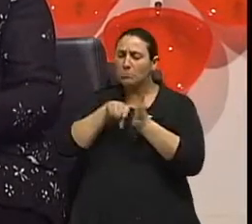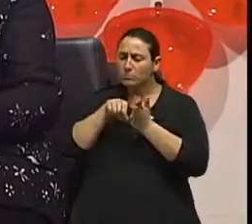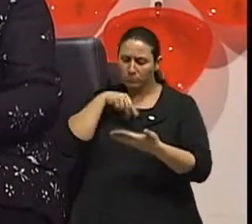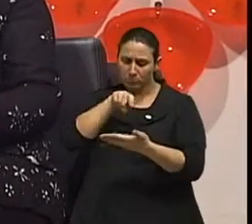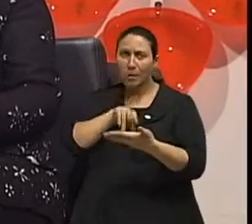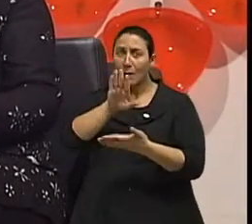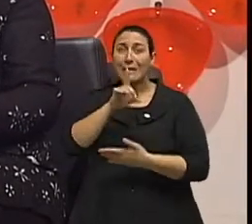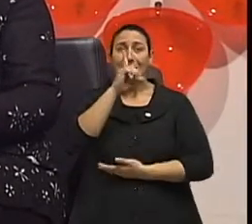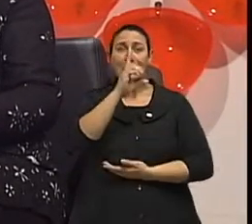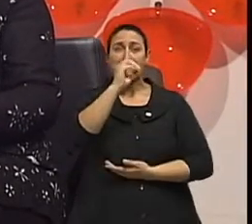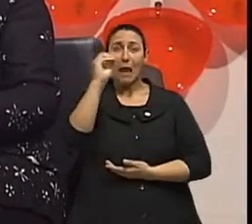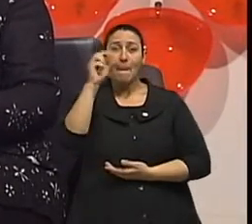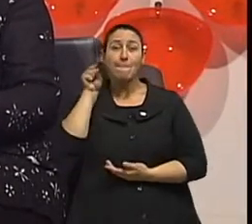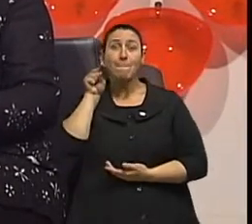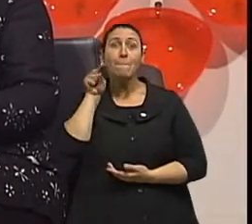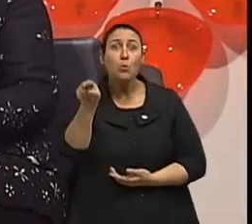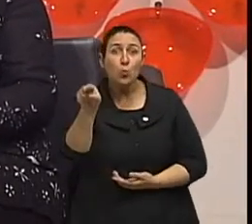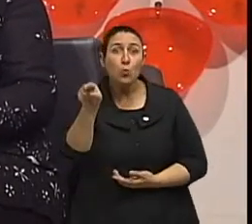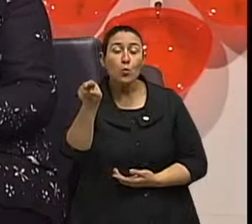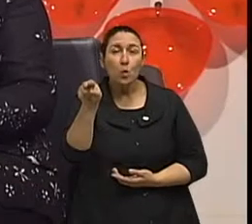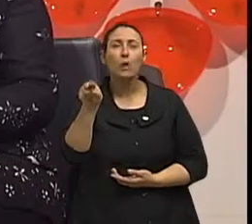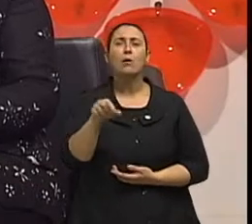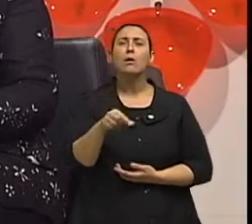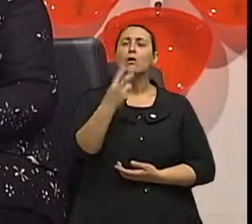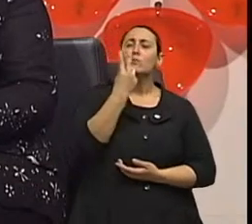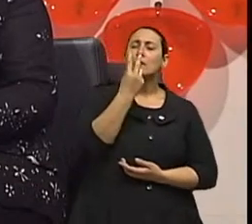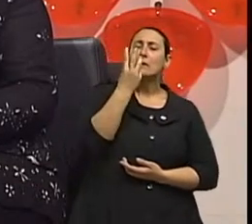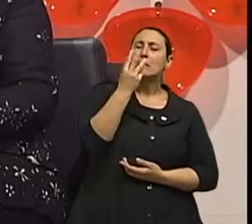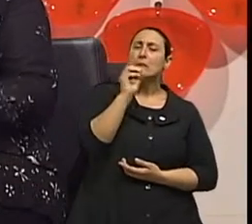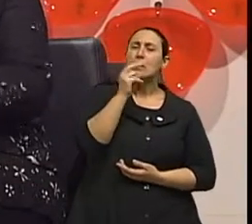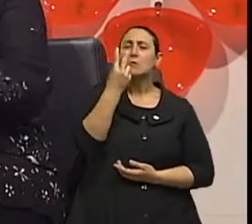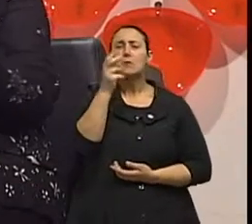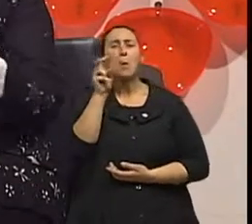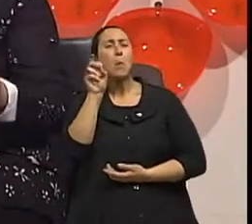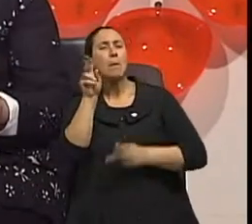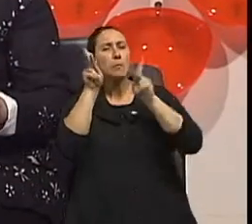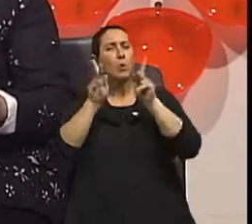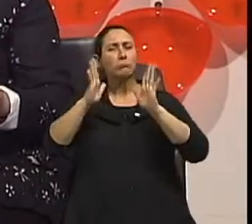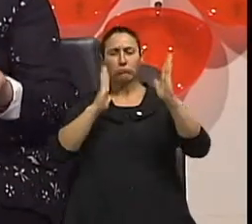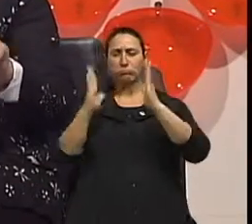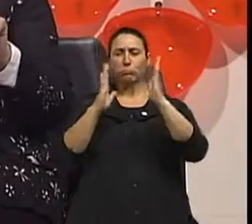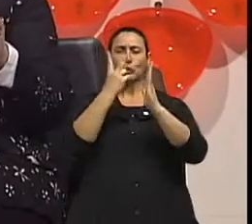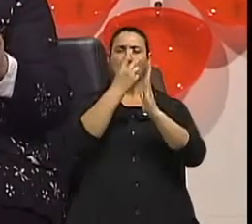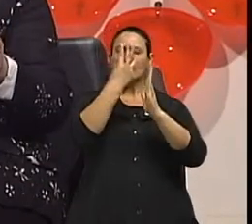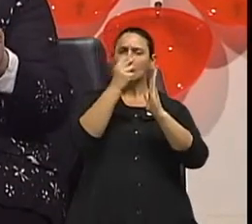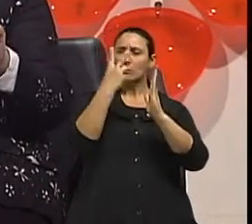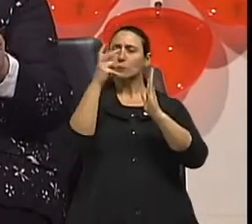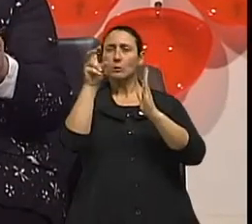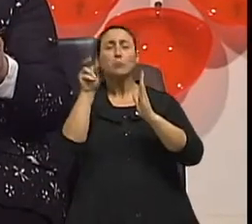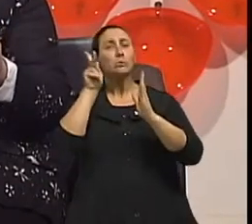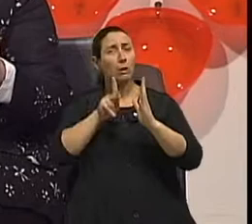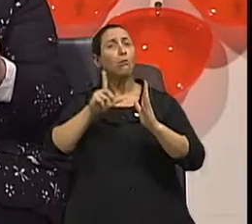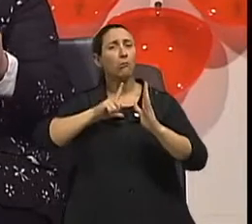para 100 mil habitantes, 230 a 250 casos por ano, isso a nível mundial. Aqui no Estado,